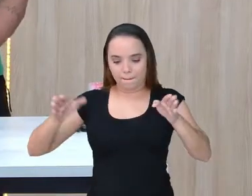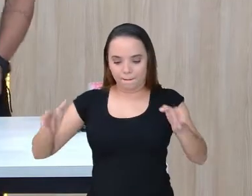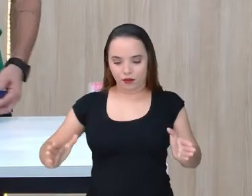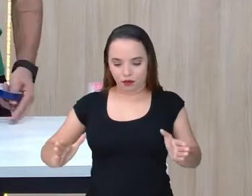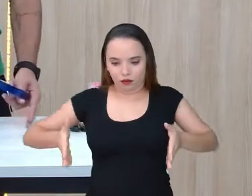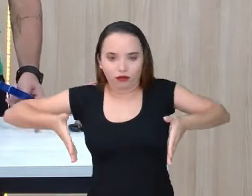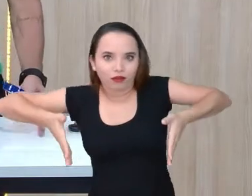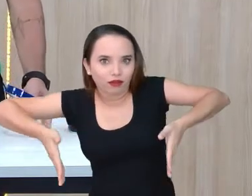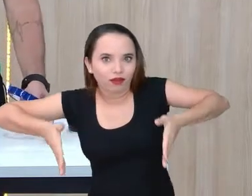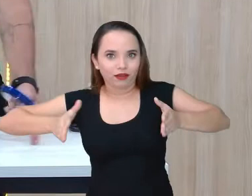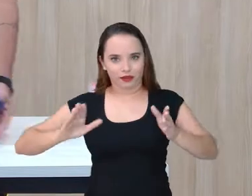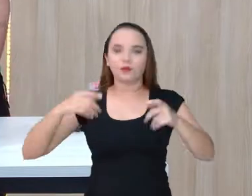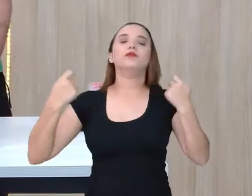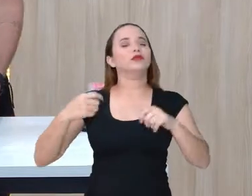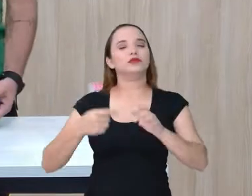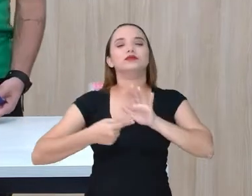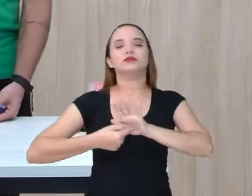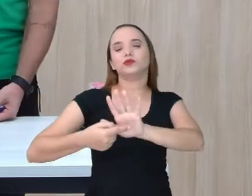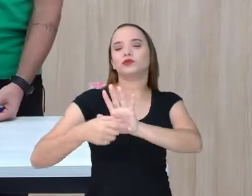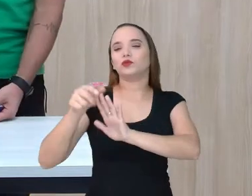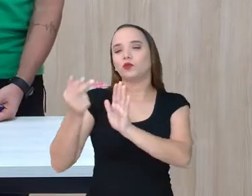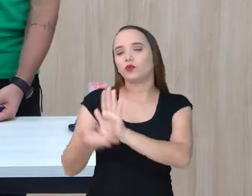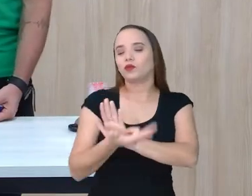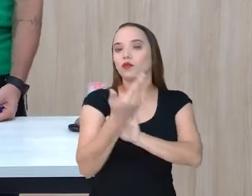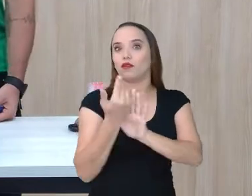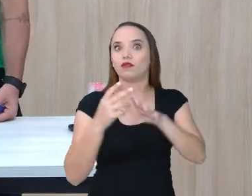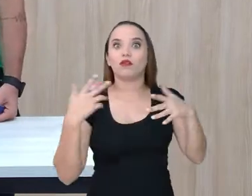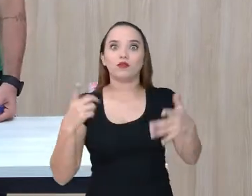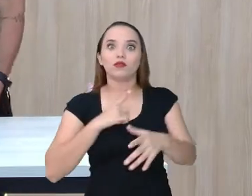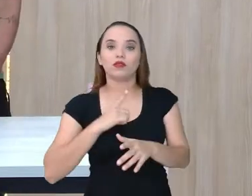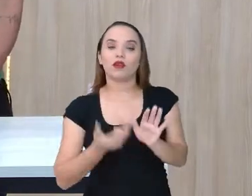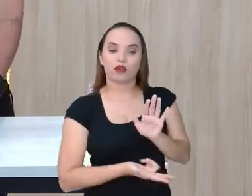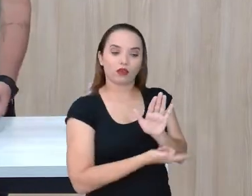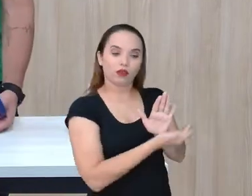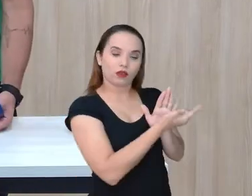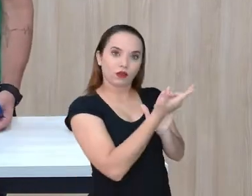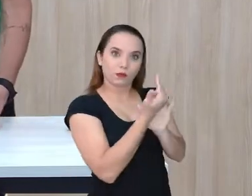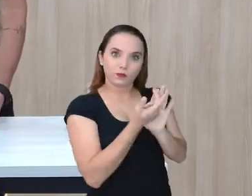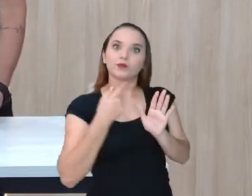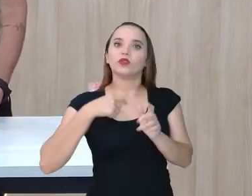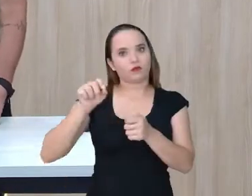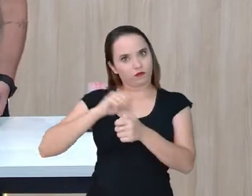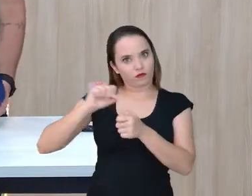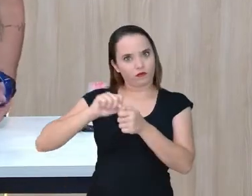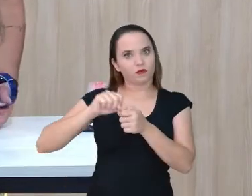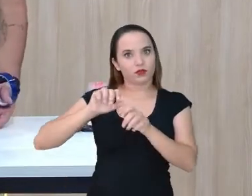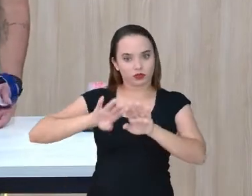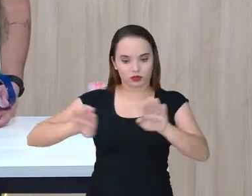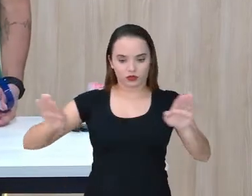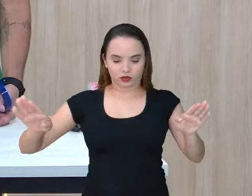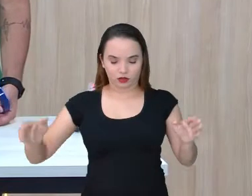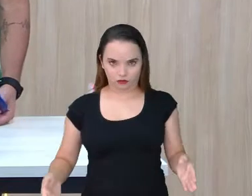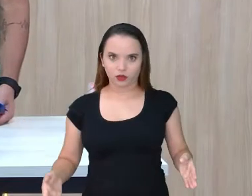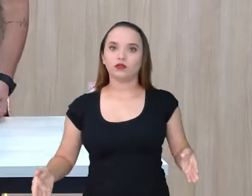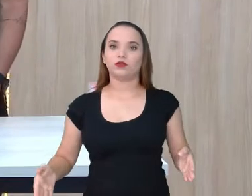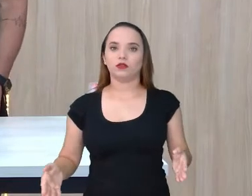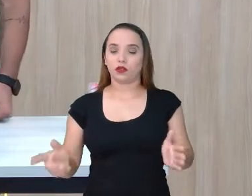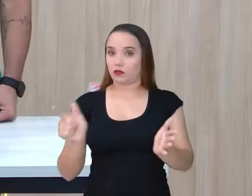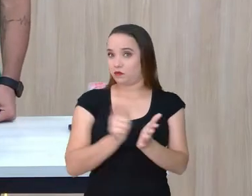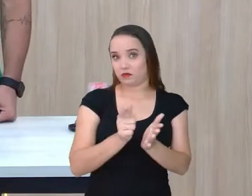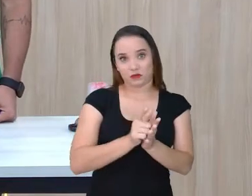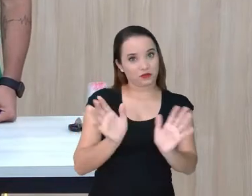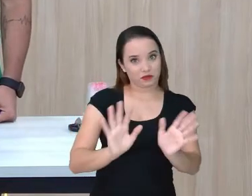e a gente desenha, a gente vai desenhar aqui o nosso jogo da velha na mesa, né? Não no papel, como geralmente se faz.